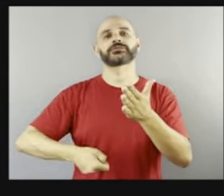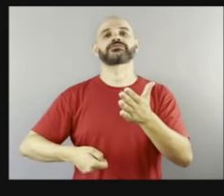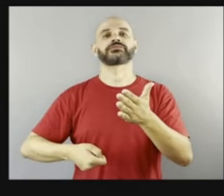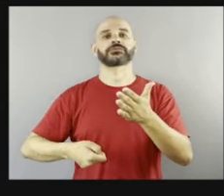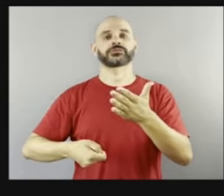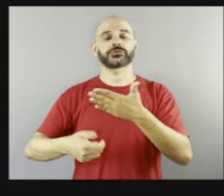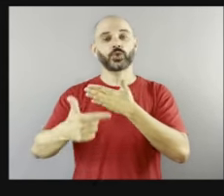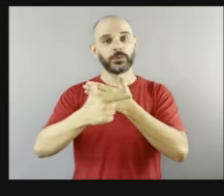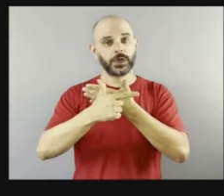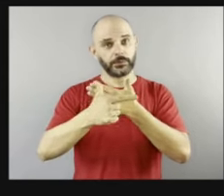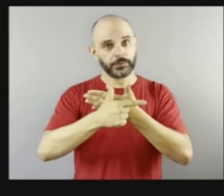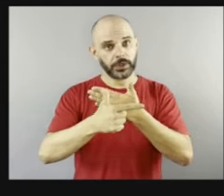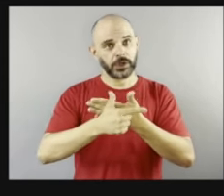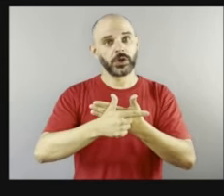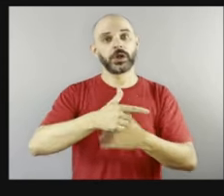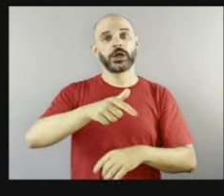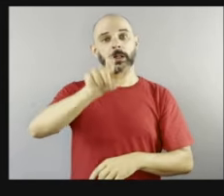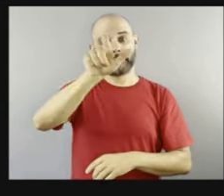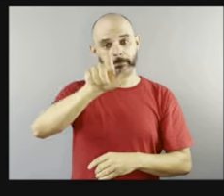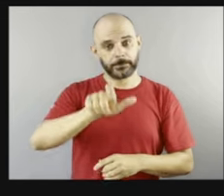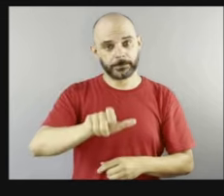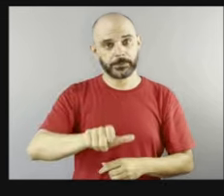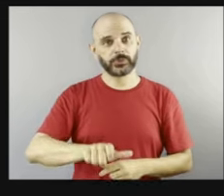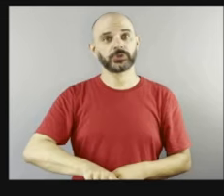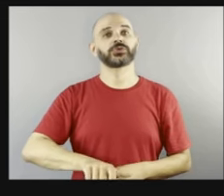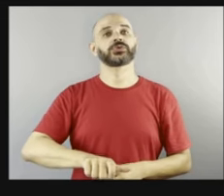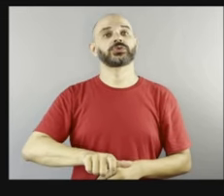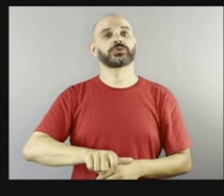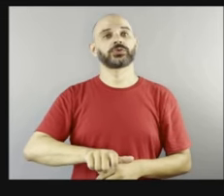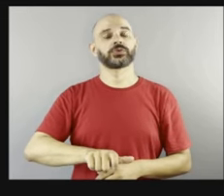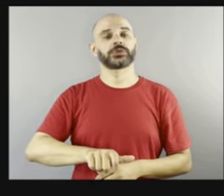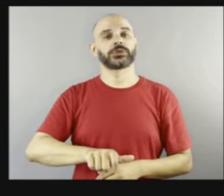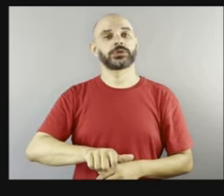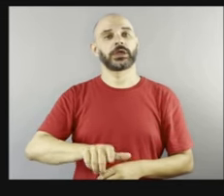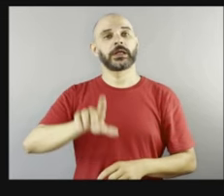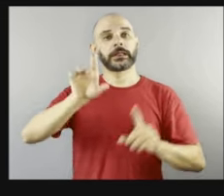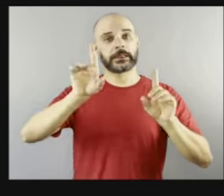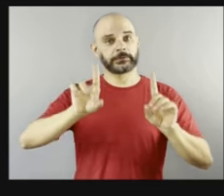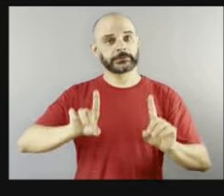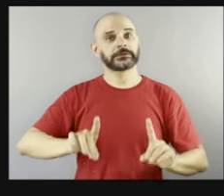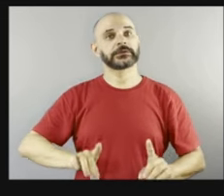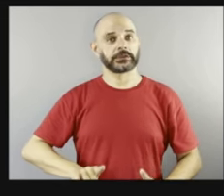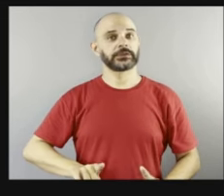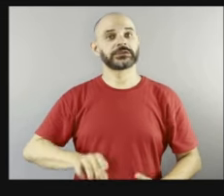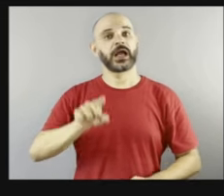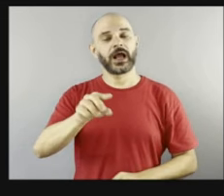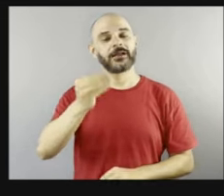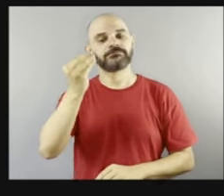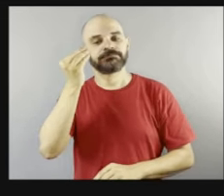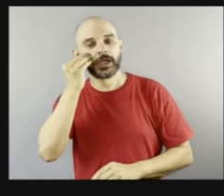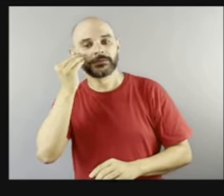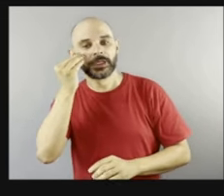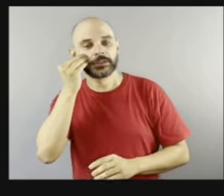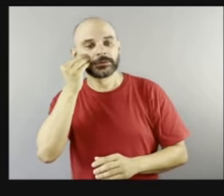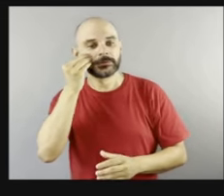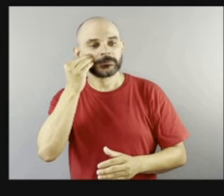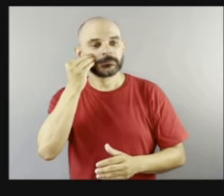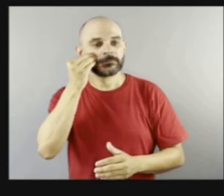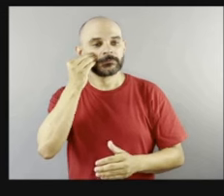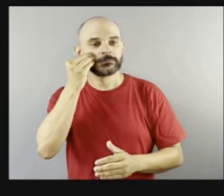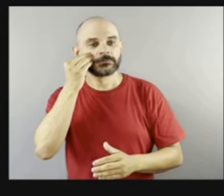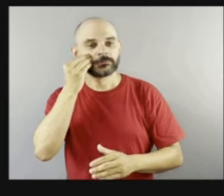papel dessa pessoa com deficiência, tentando encontrar o espaço